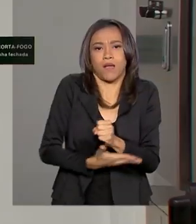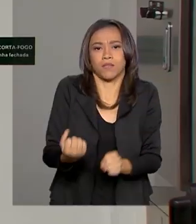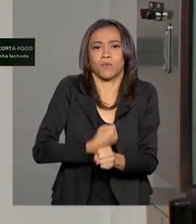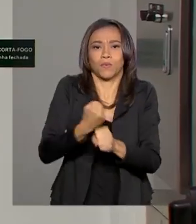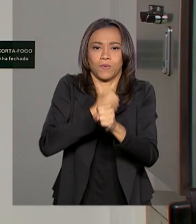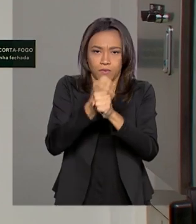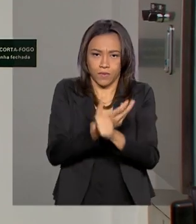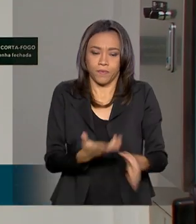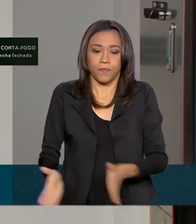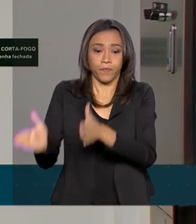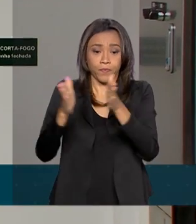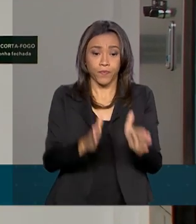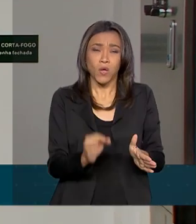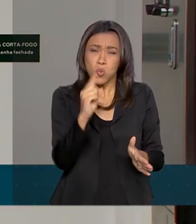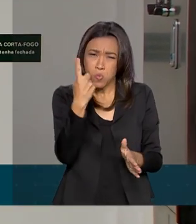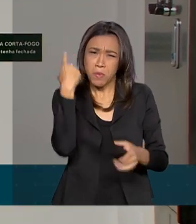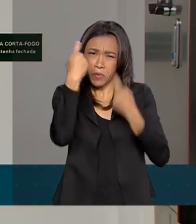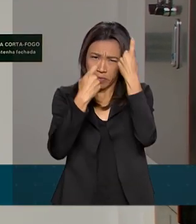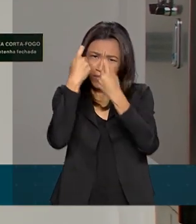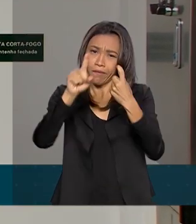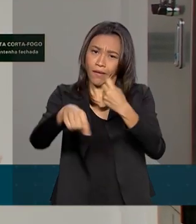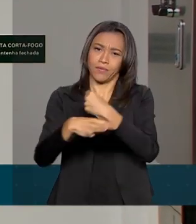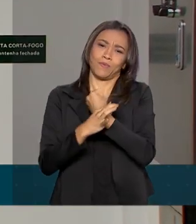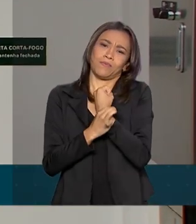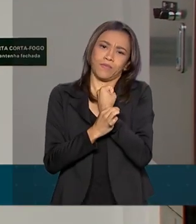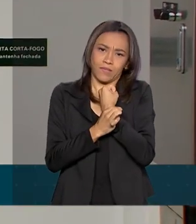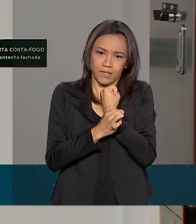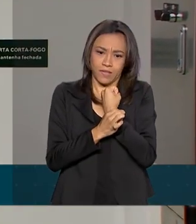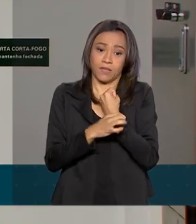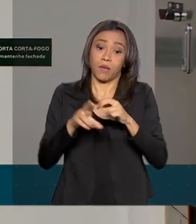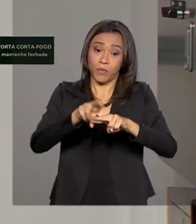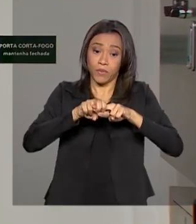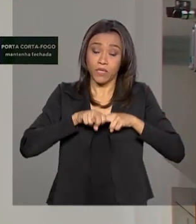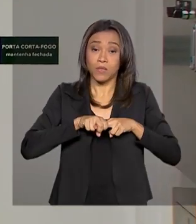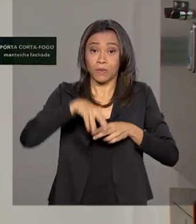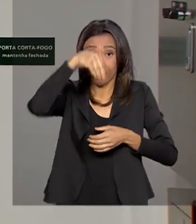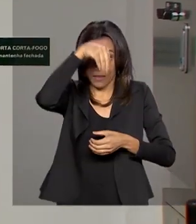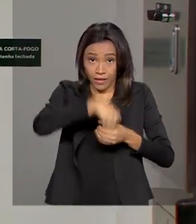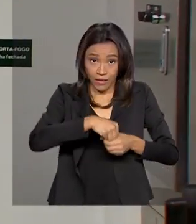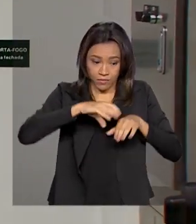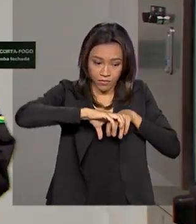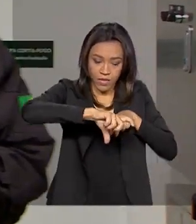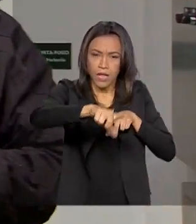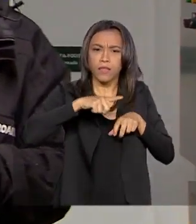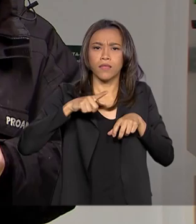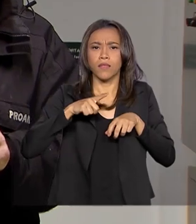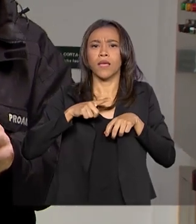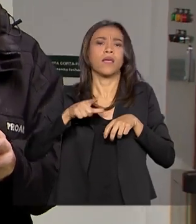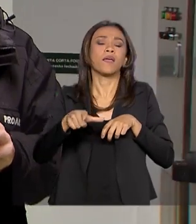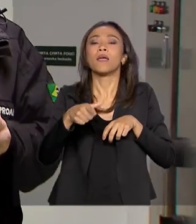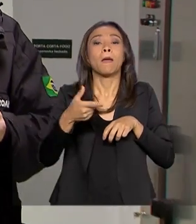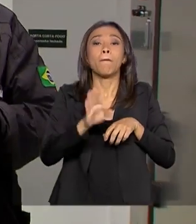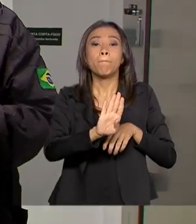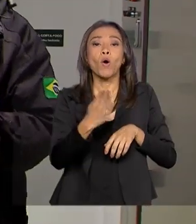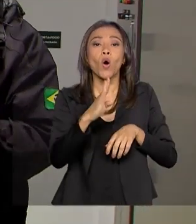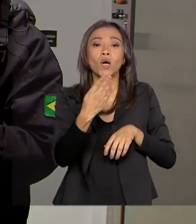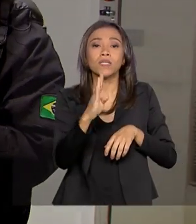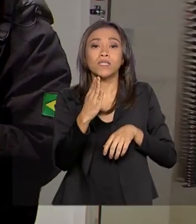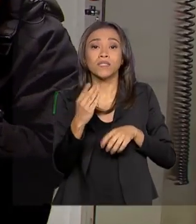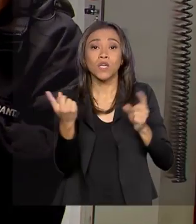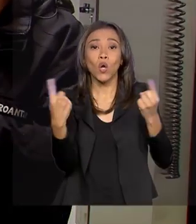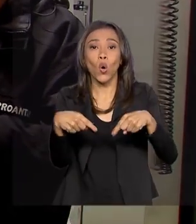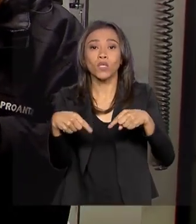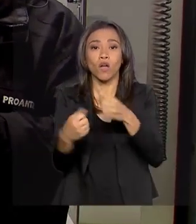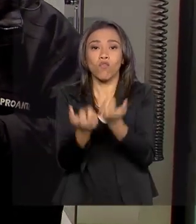Uma das maiores preocupações é com a segurança. Por isso, entre as unidades existem portas corta-fogo. Em toda a base foram